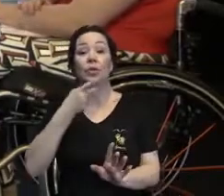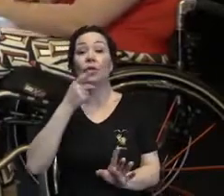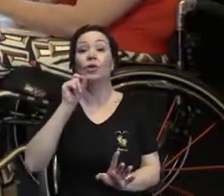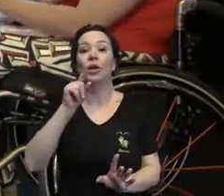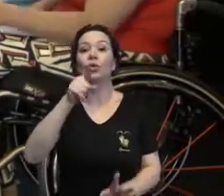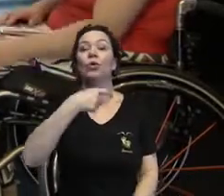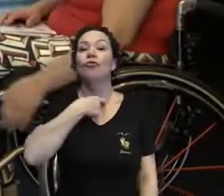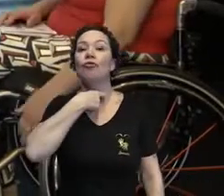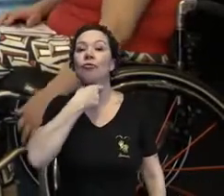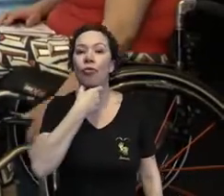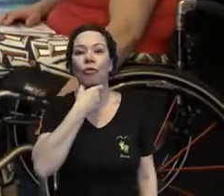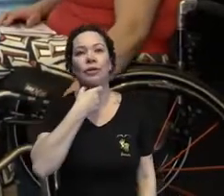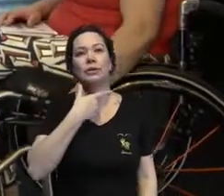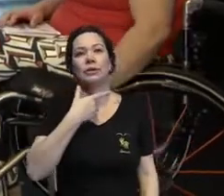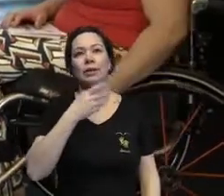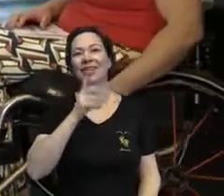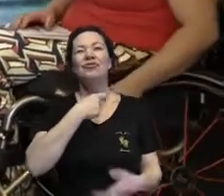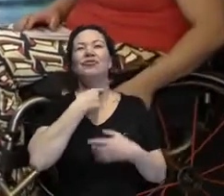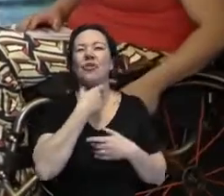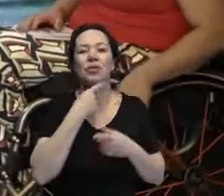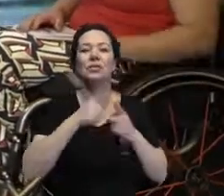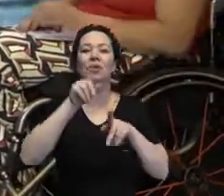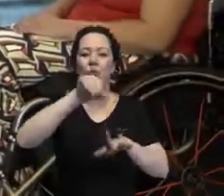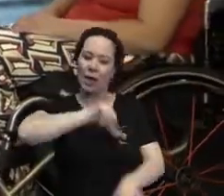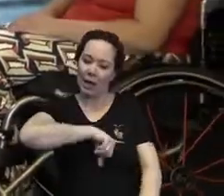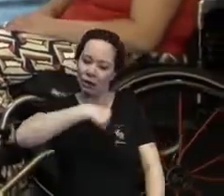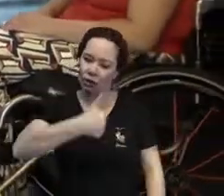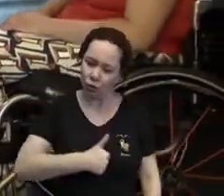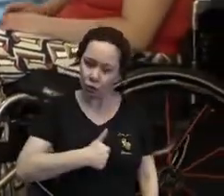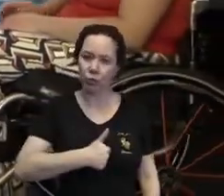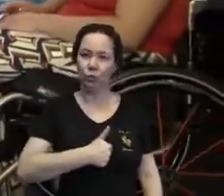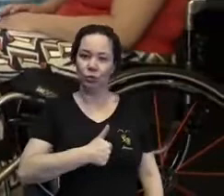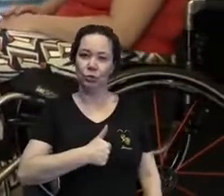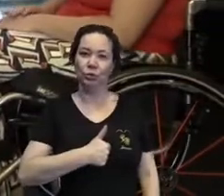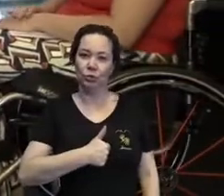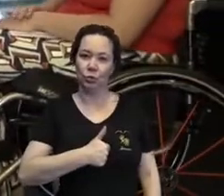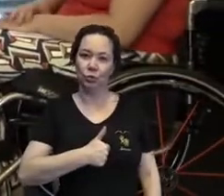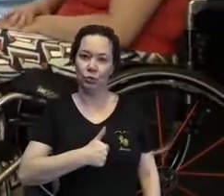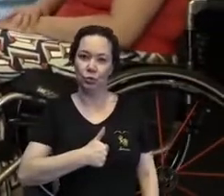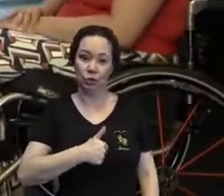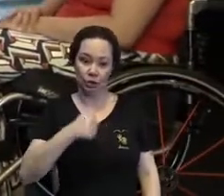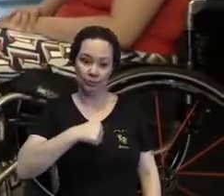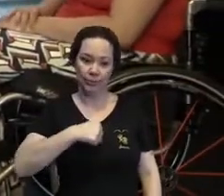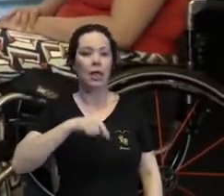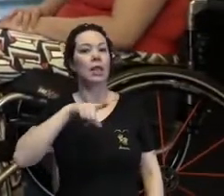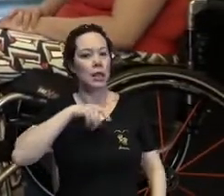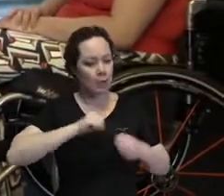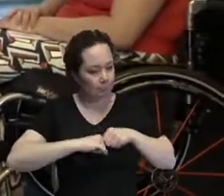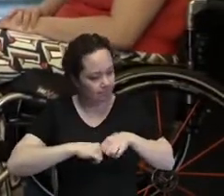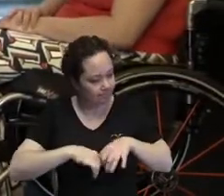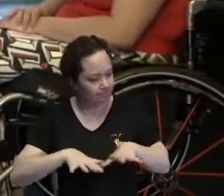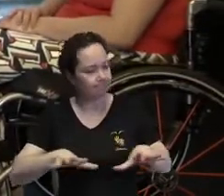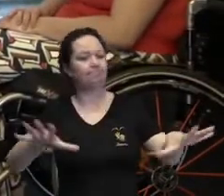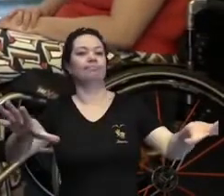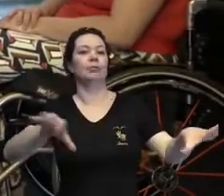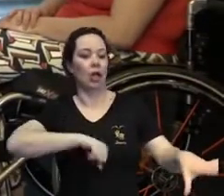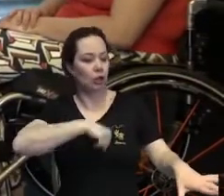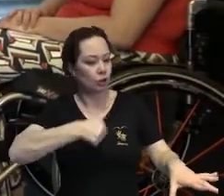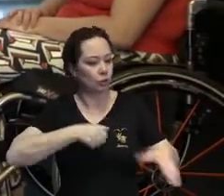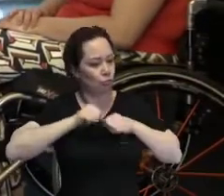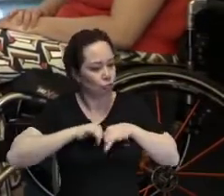voz, ainda que pareça que está sendo ouvida por pouca gente, ela vai ecoar, ela vai